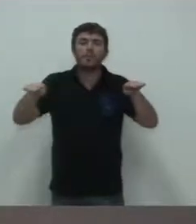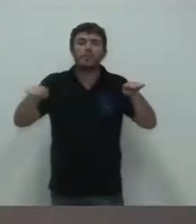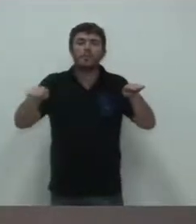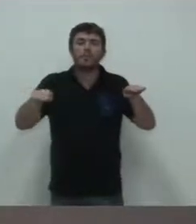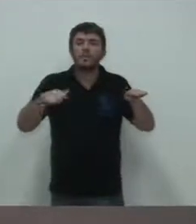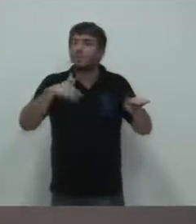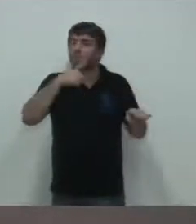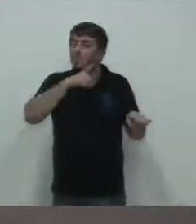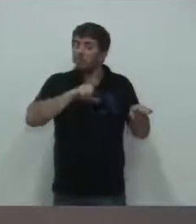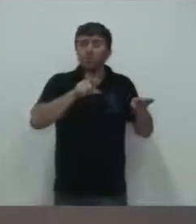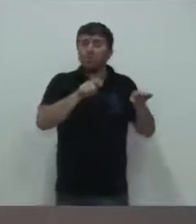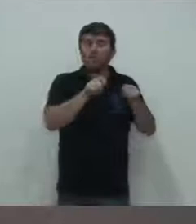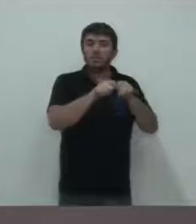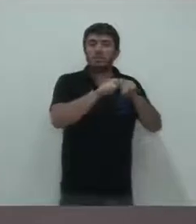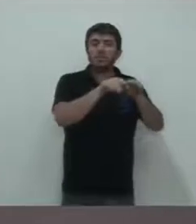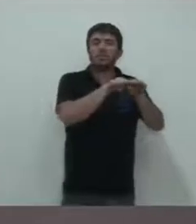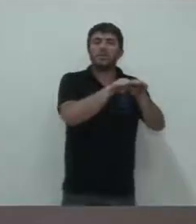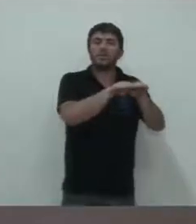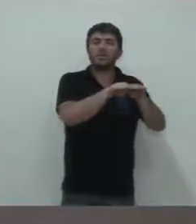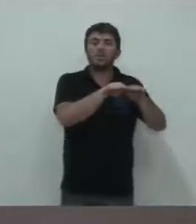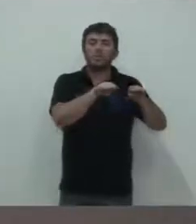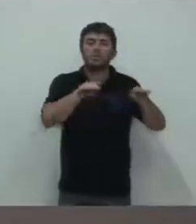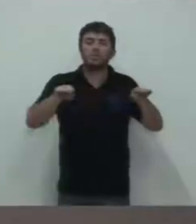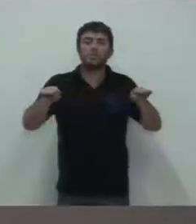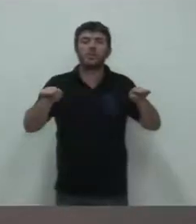Não consegue manter o que já tem.